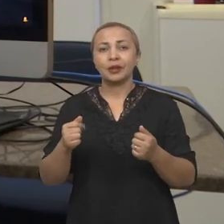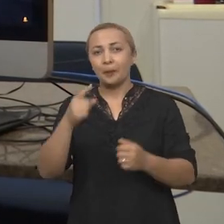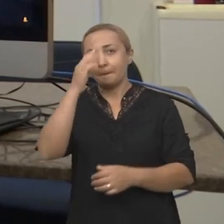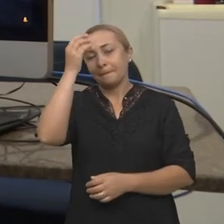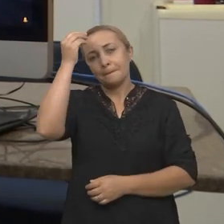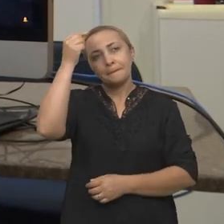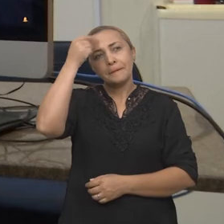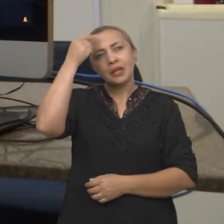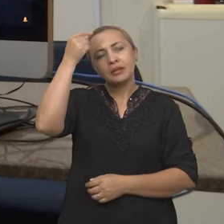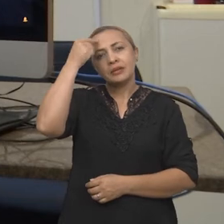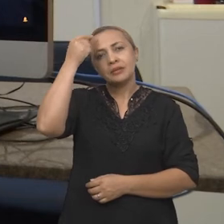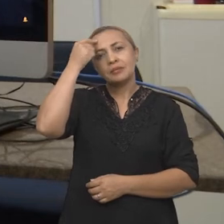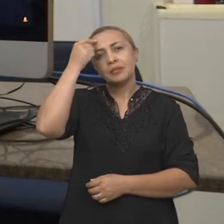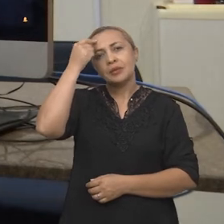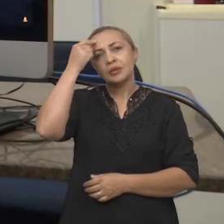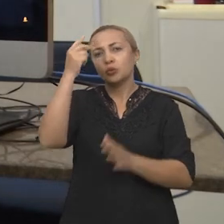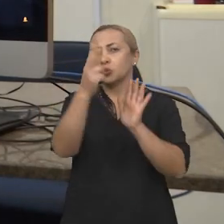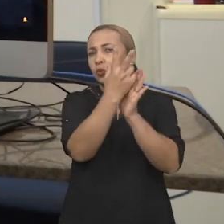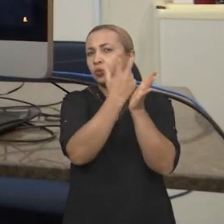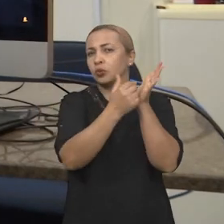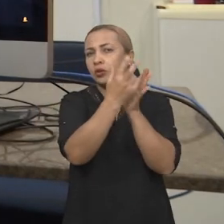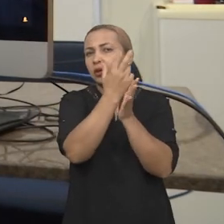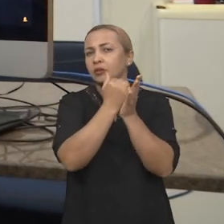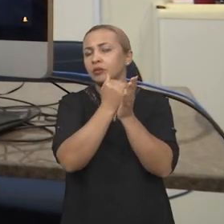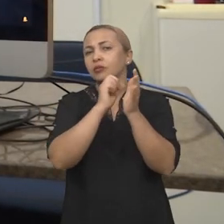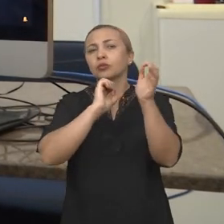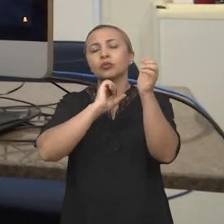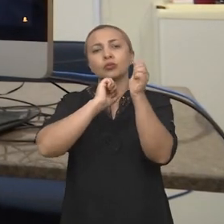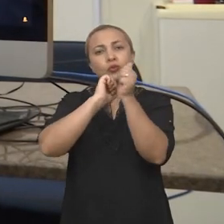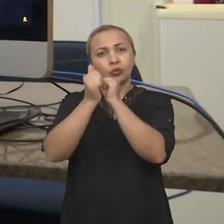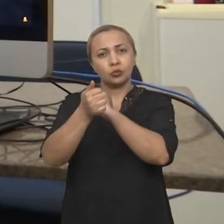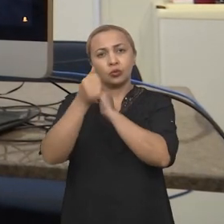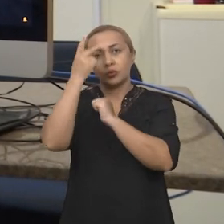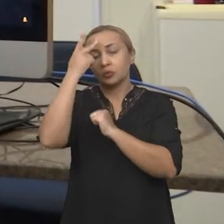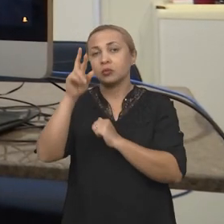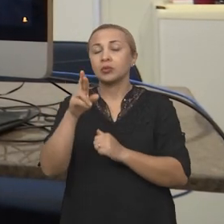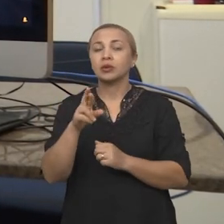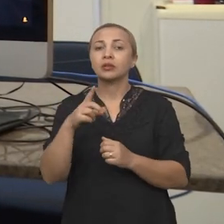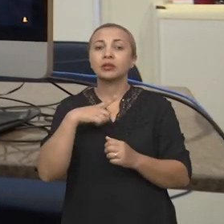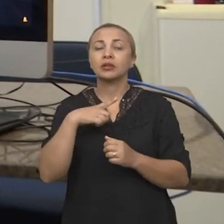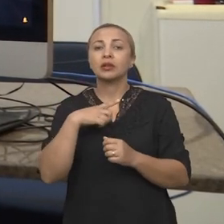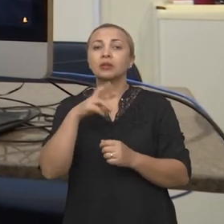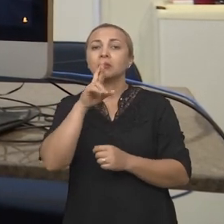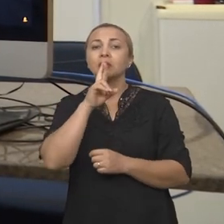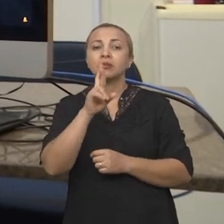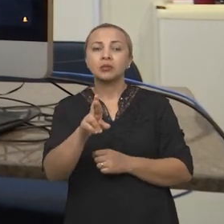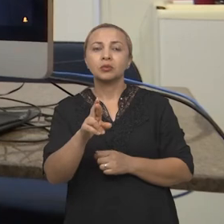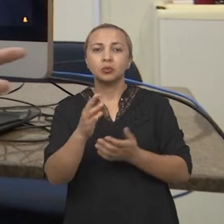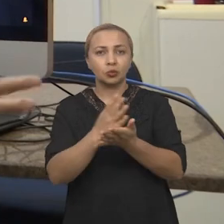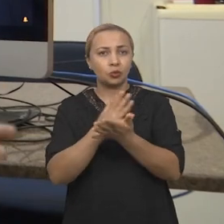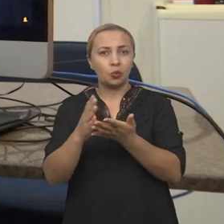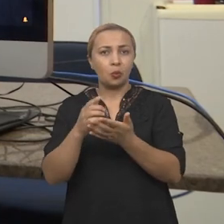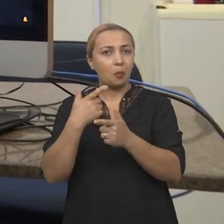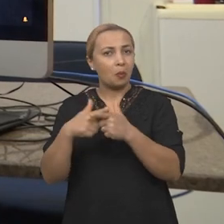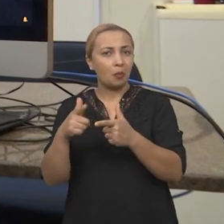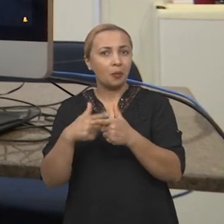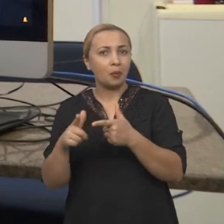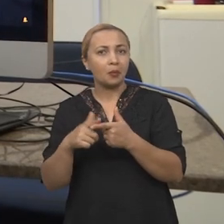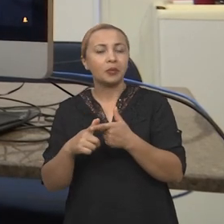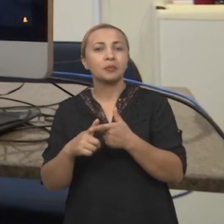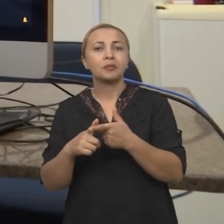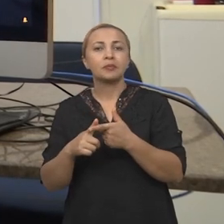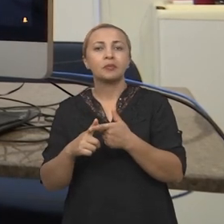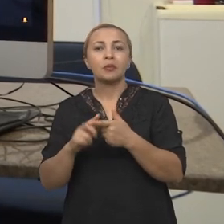apropria do pensamento de um designer de jogos para solucionar algum problema